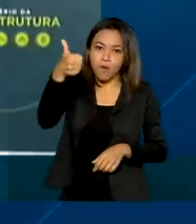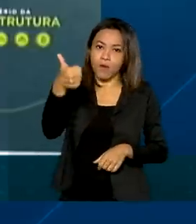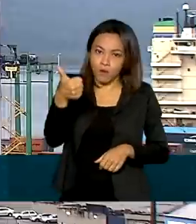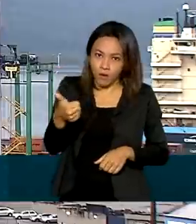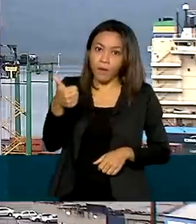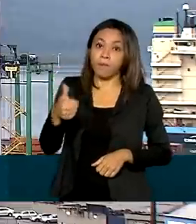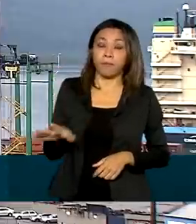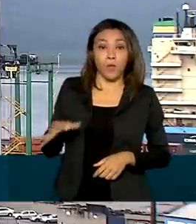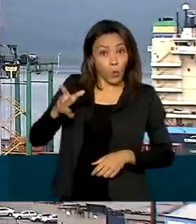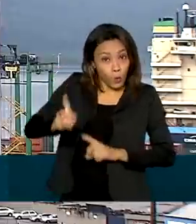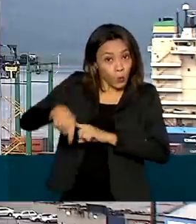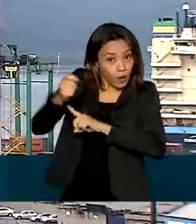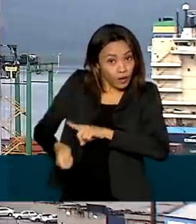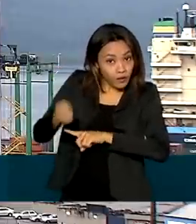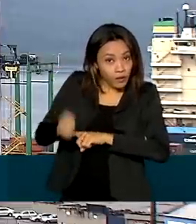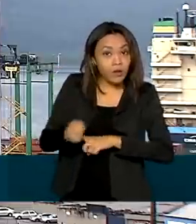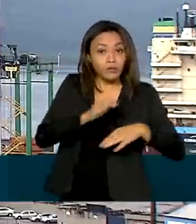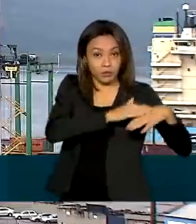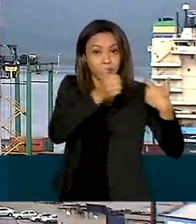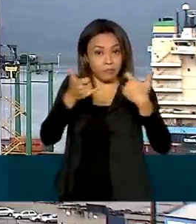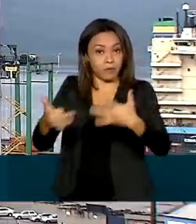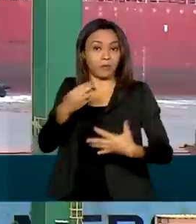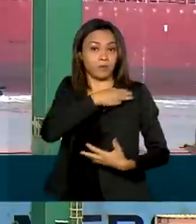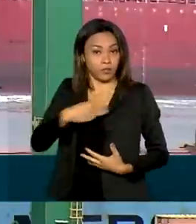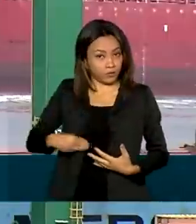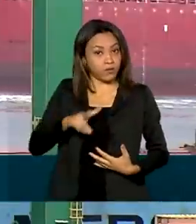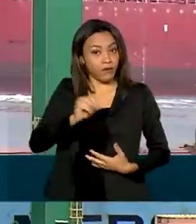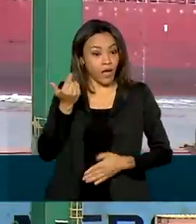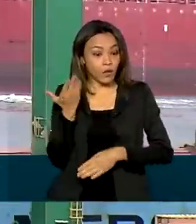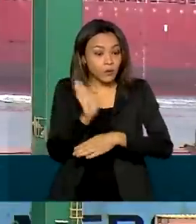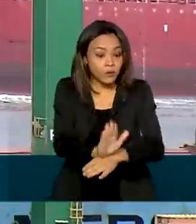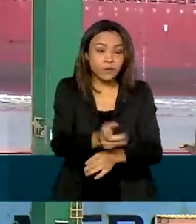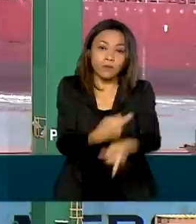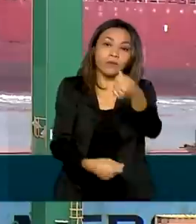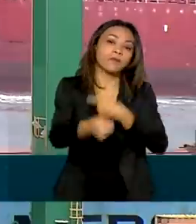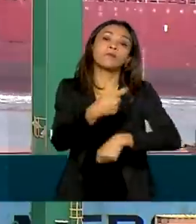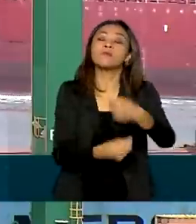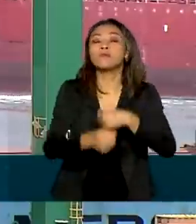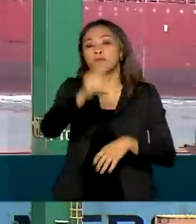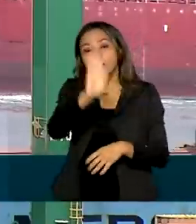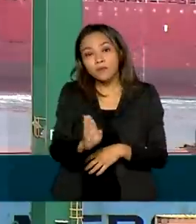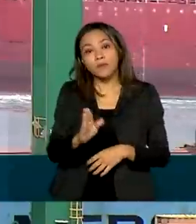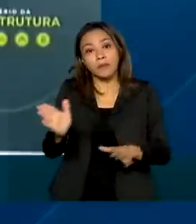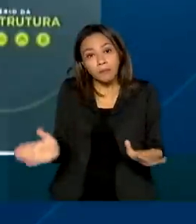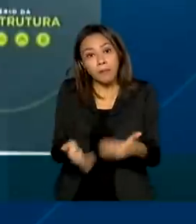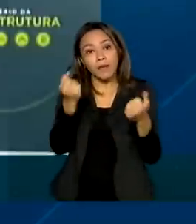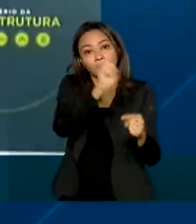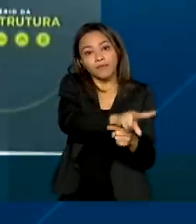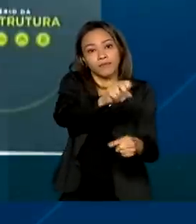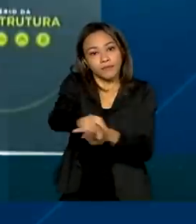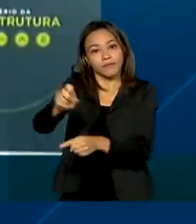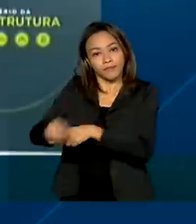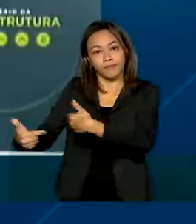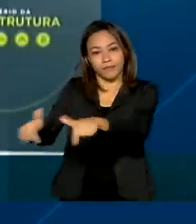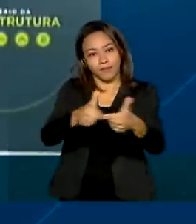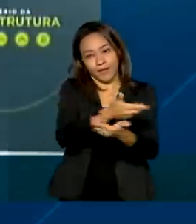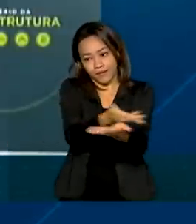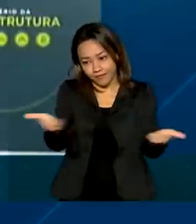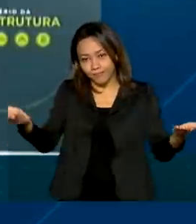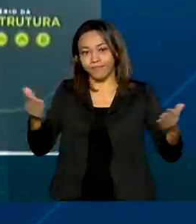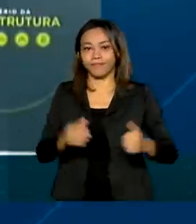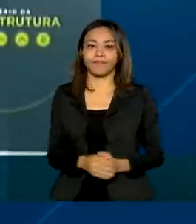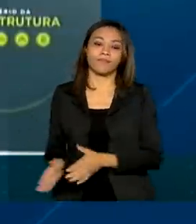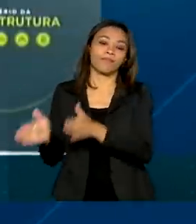vão ajudar na retomada da economia e gerar mais empregos para os brasileiros. Um dos desafios que o Brasil